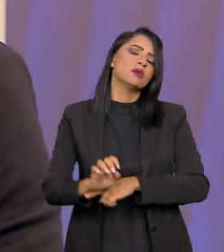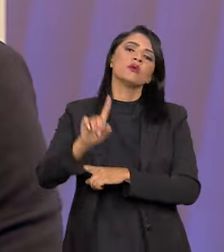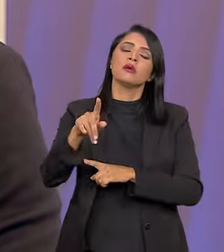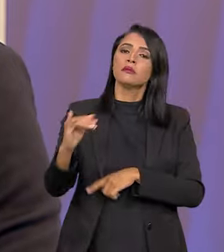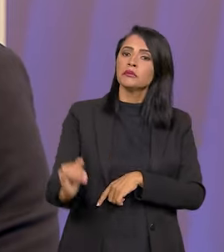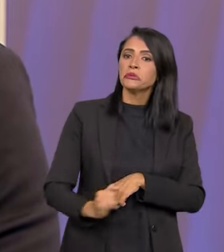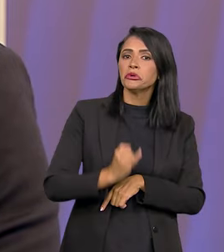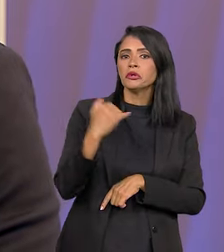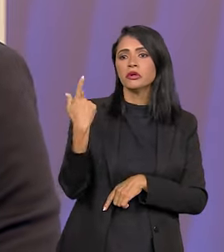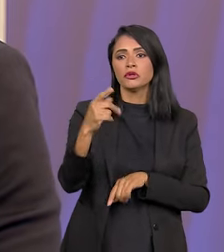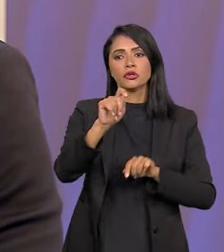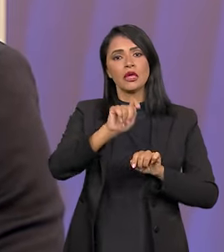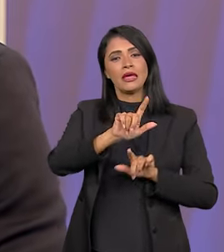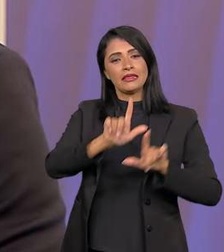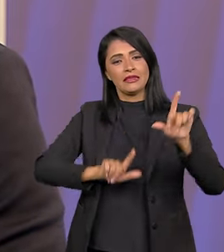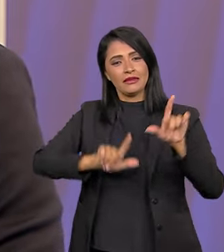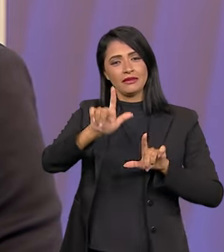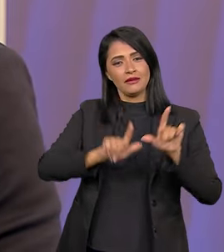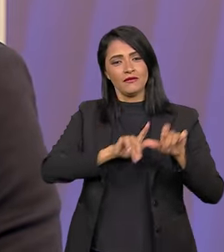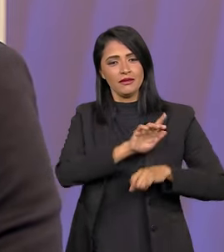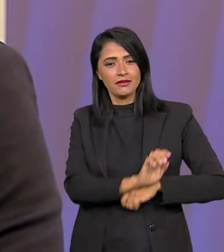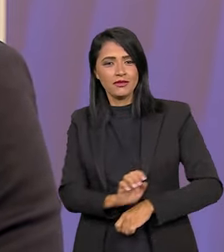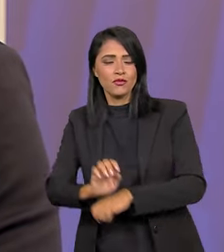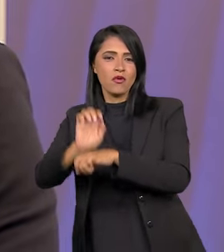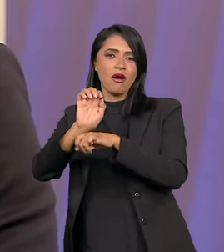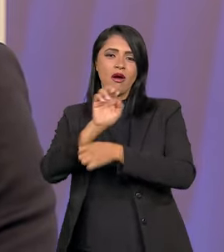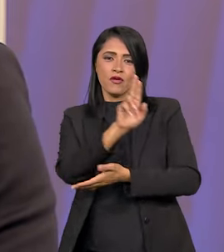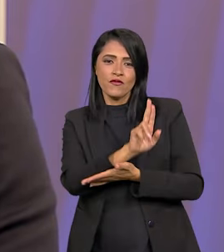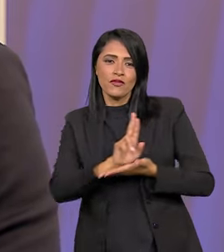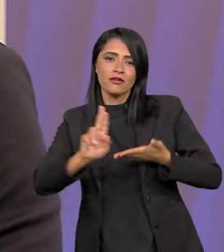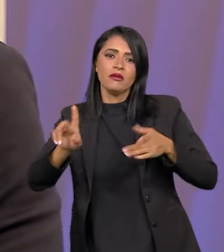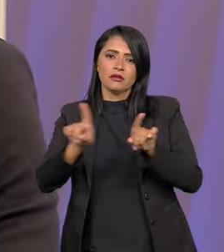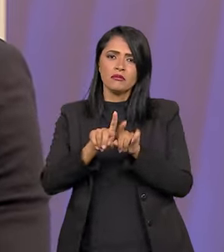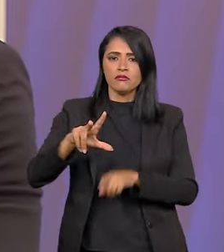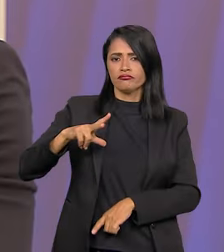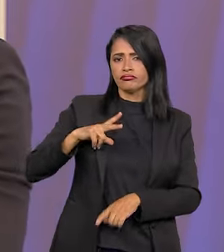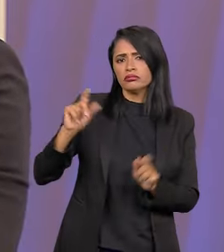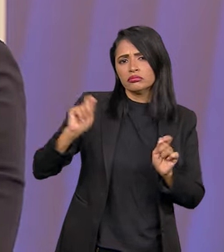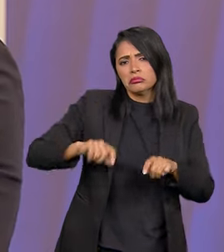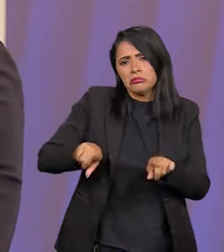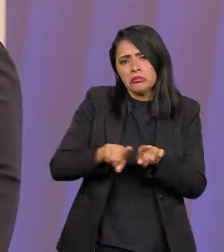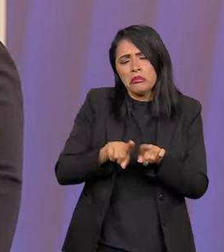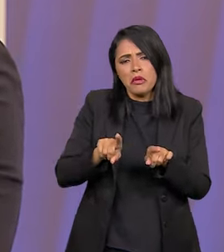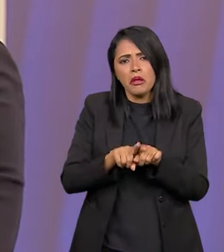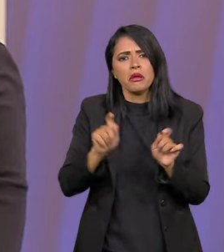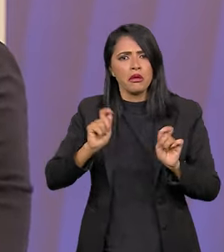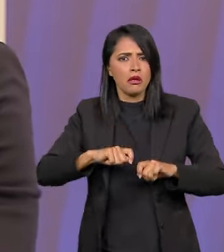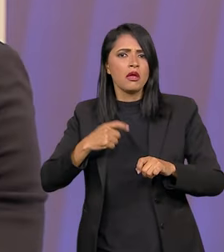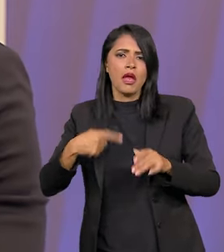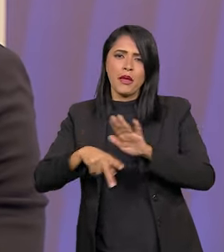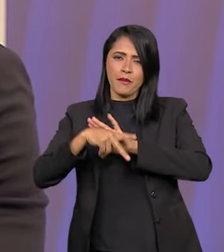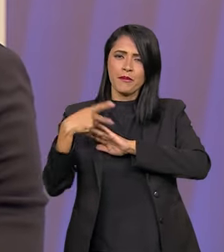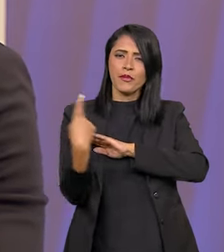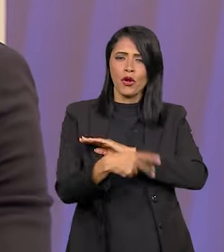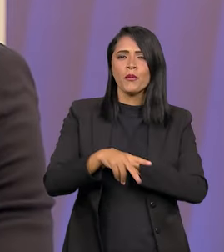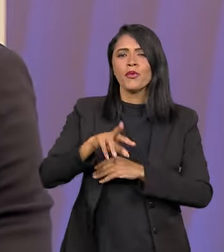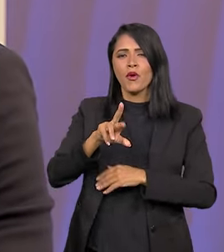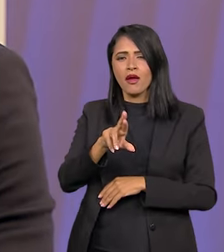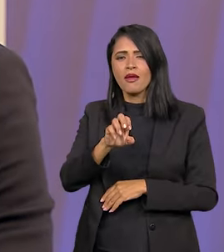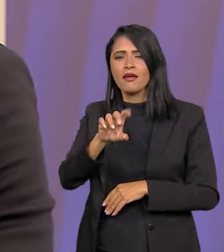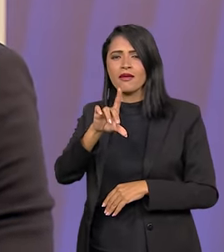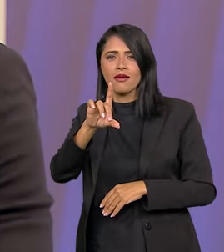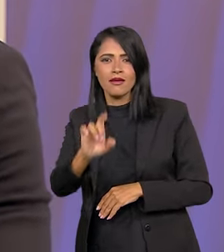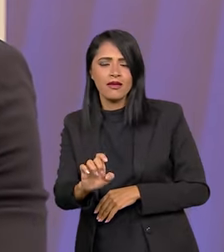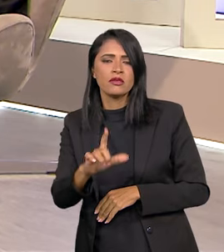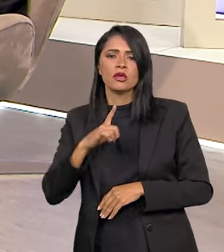estados. São fundamentais. Seja as TVs estaduais, seja as universidades, seja até entidades privadas também, sem frisos educativos, também faz